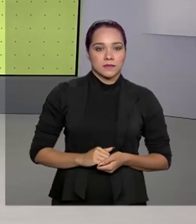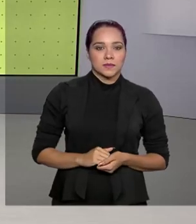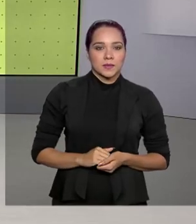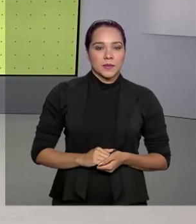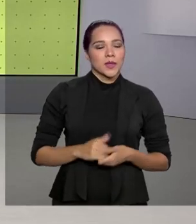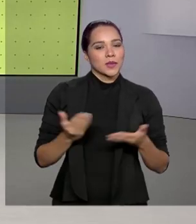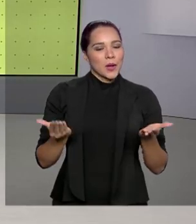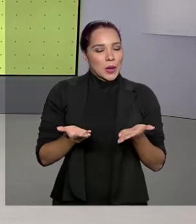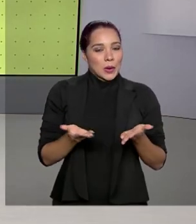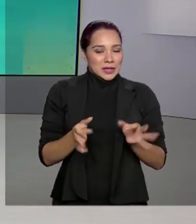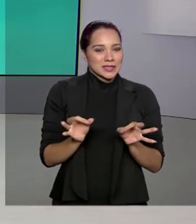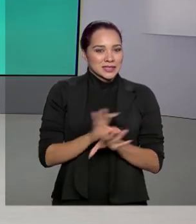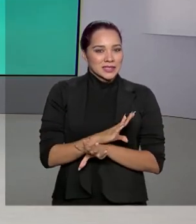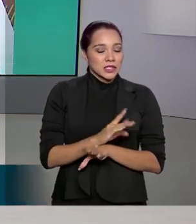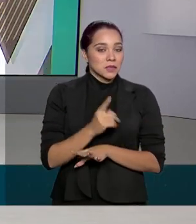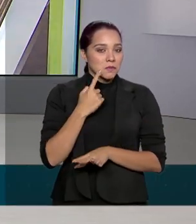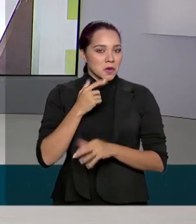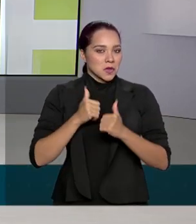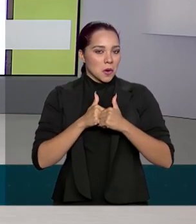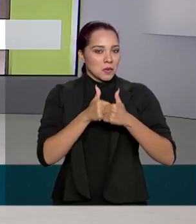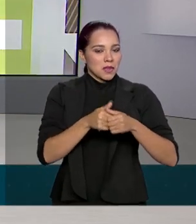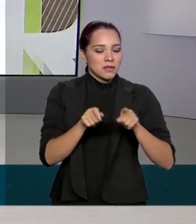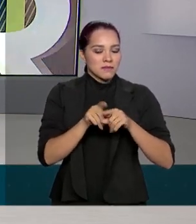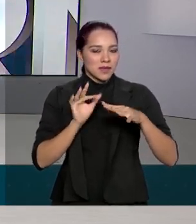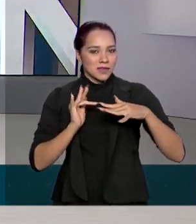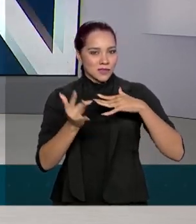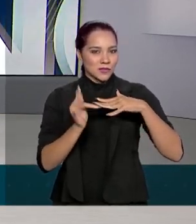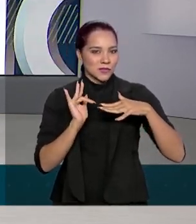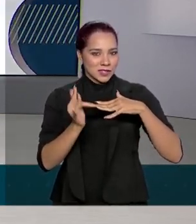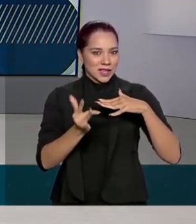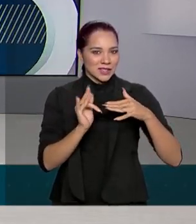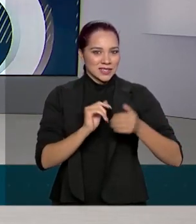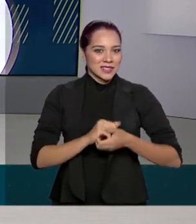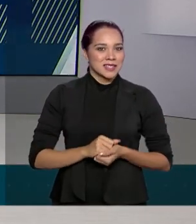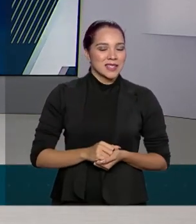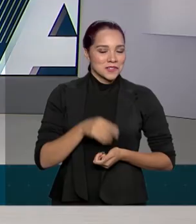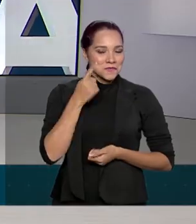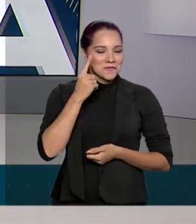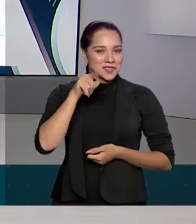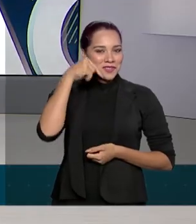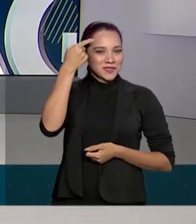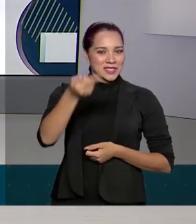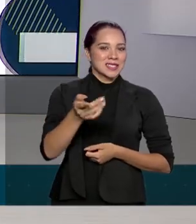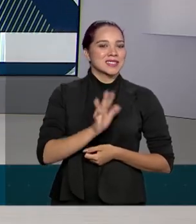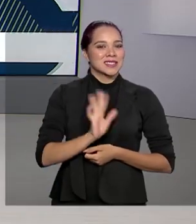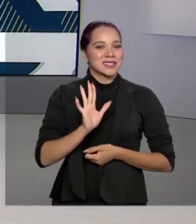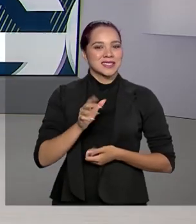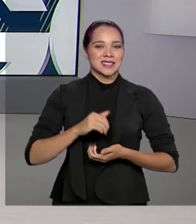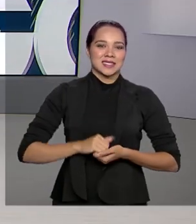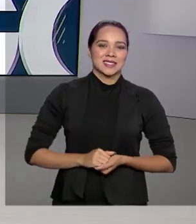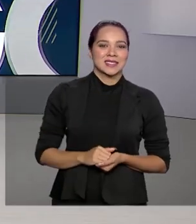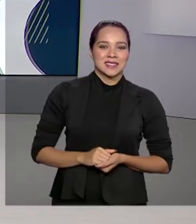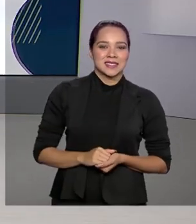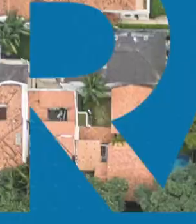A gente fica por aqui. Você pode nos acompanhar também pelas redes sociais. Nos vemos na próxima edição. Até lá!